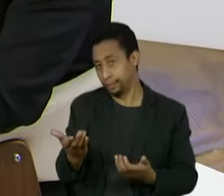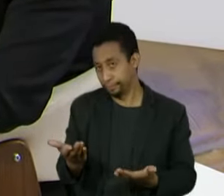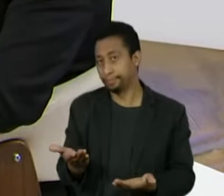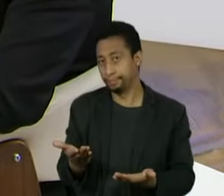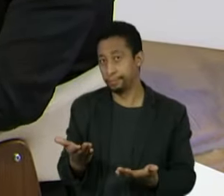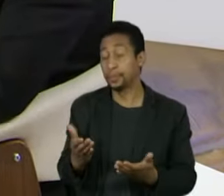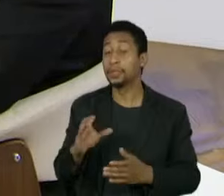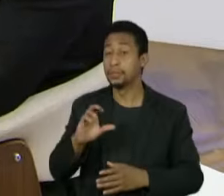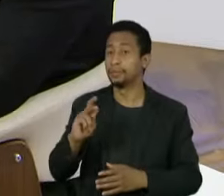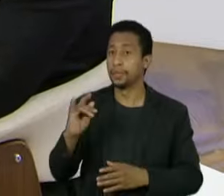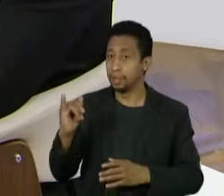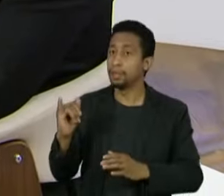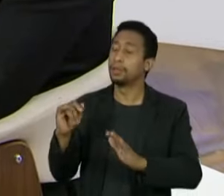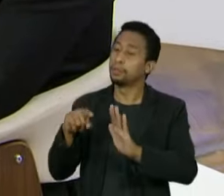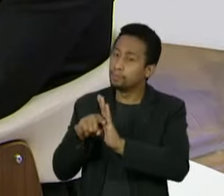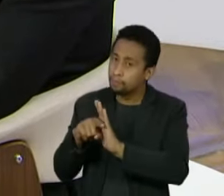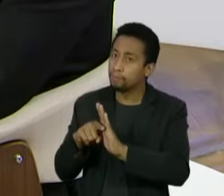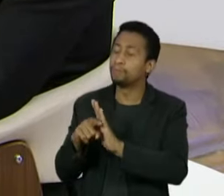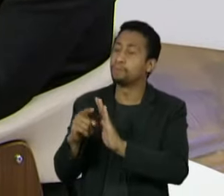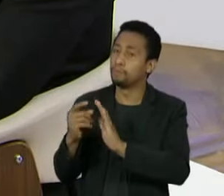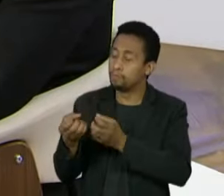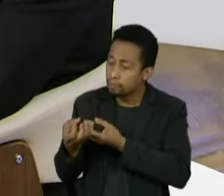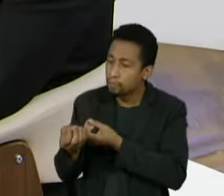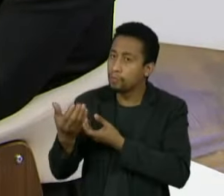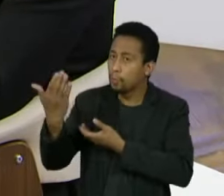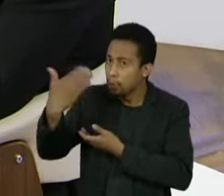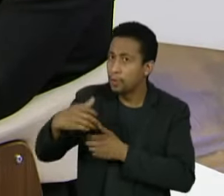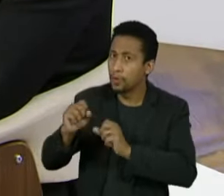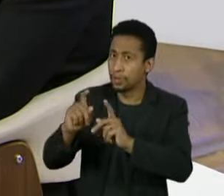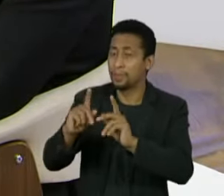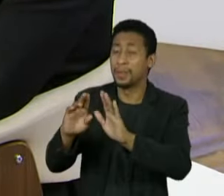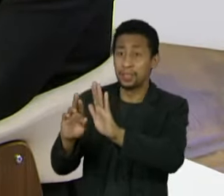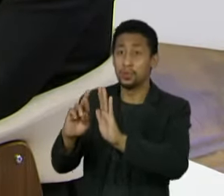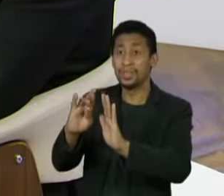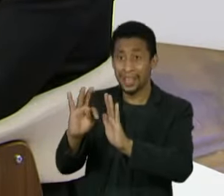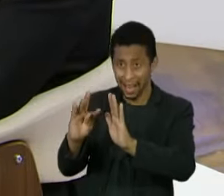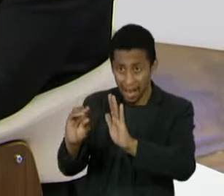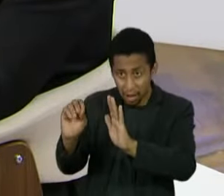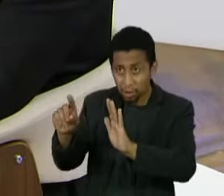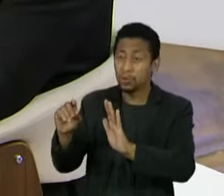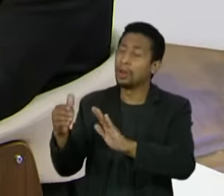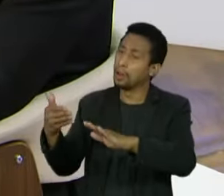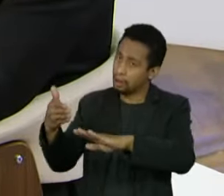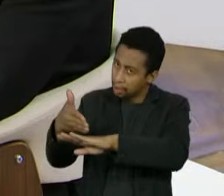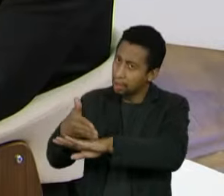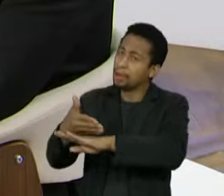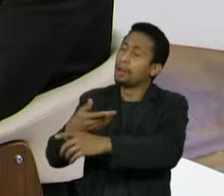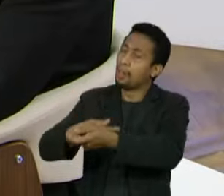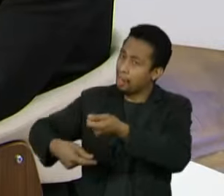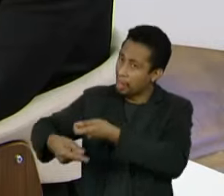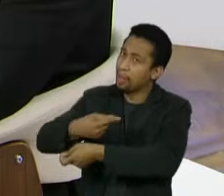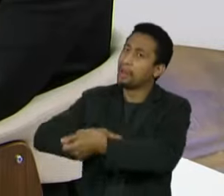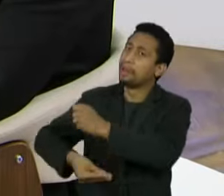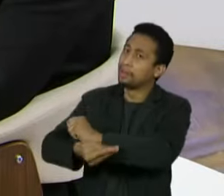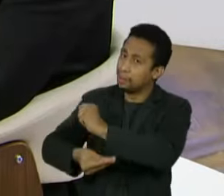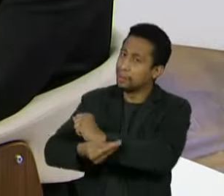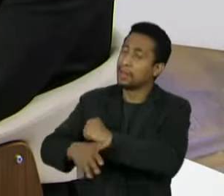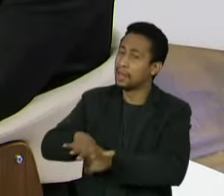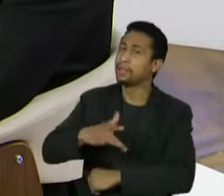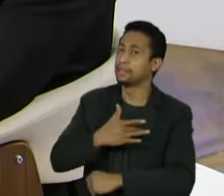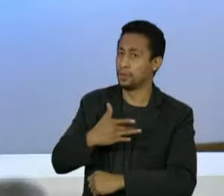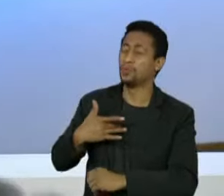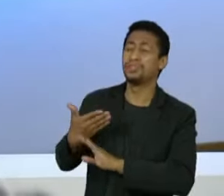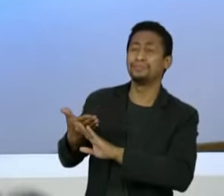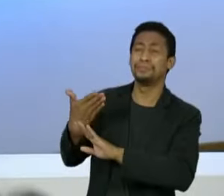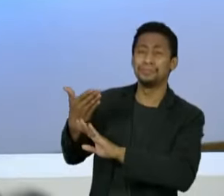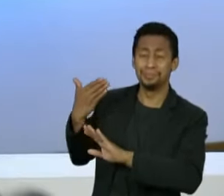clara a participação de Ricardo Barros em todo um processo que está envolvido na saúde, desde a gestão de Michel Temer. É um cidadão que